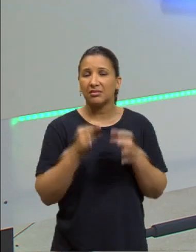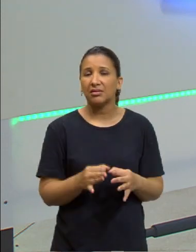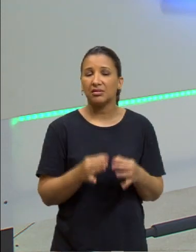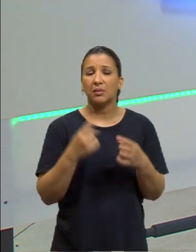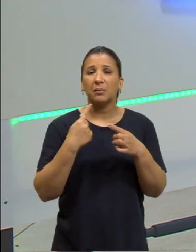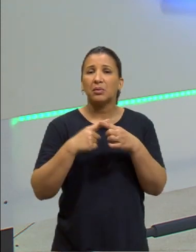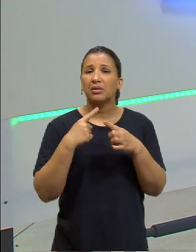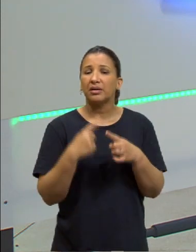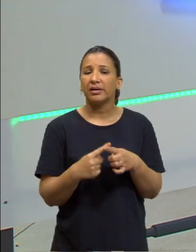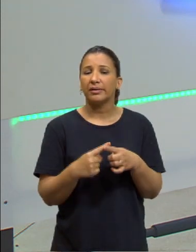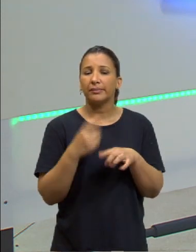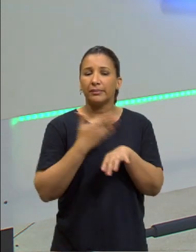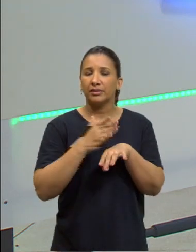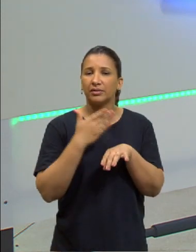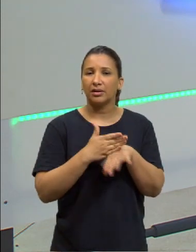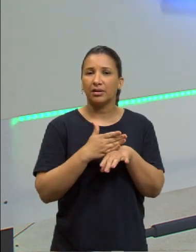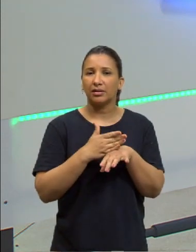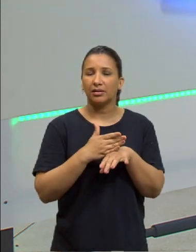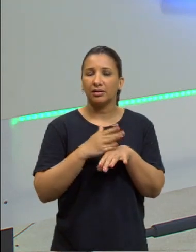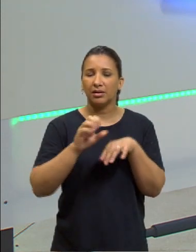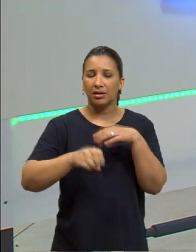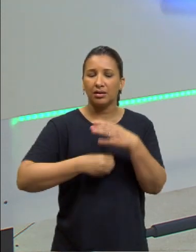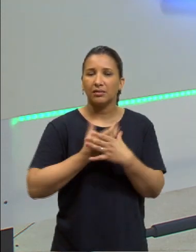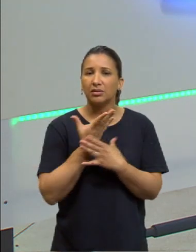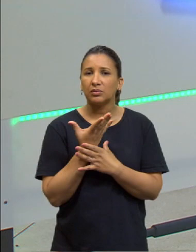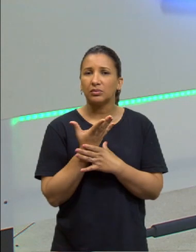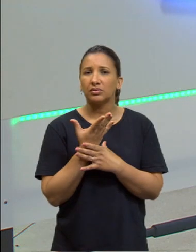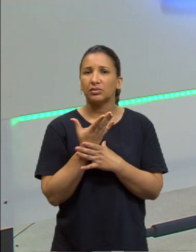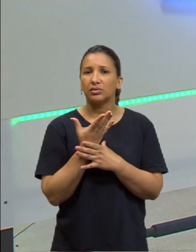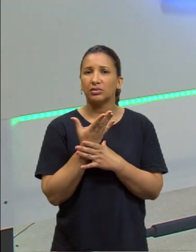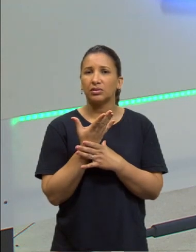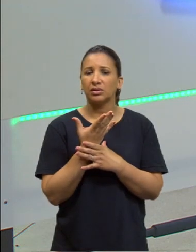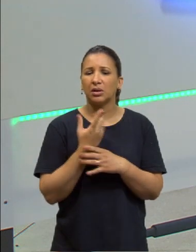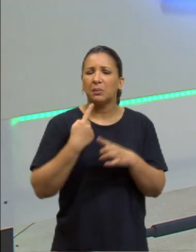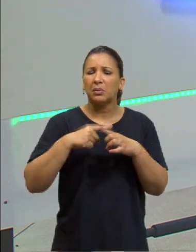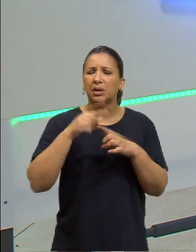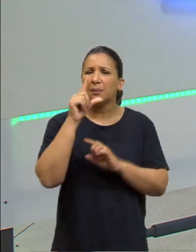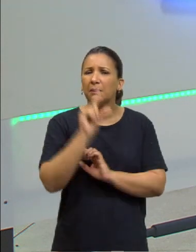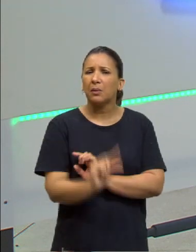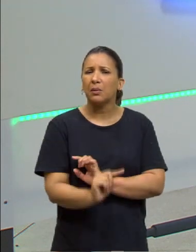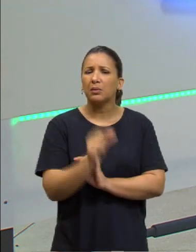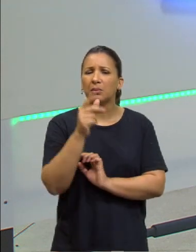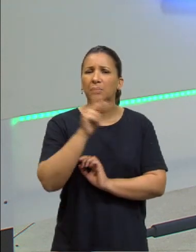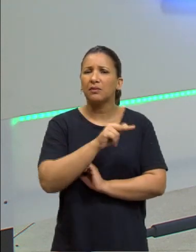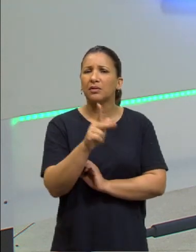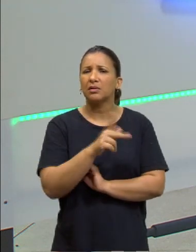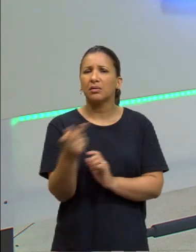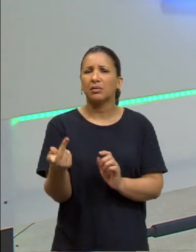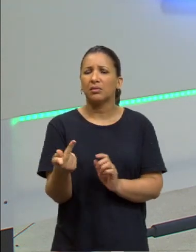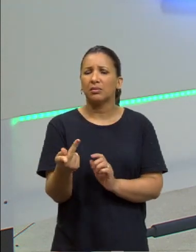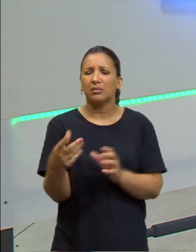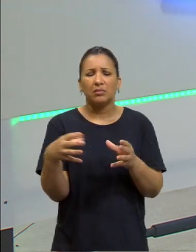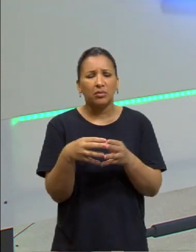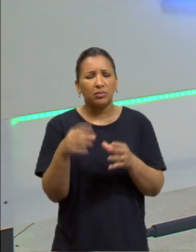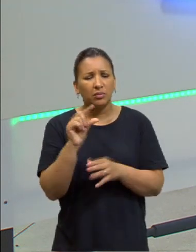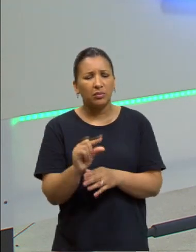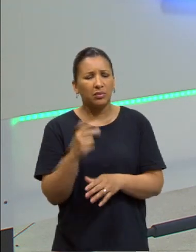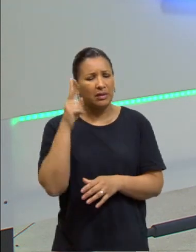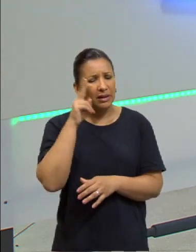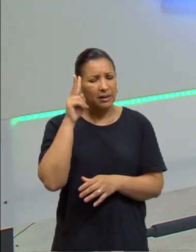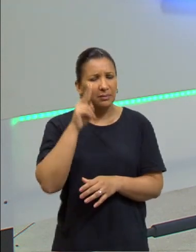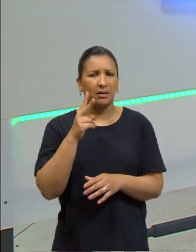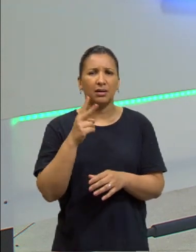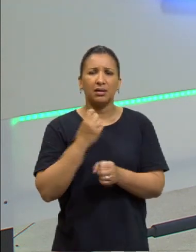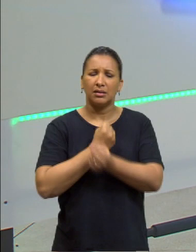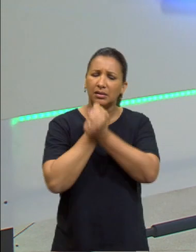para eles praticar as virtudes. Mas e por que somente poucos, professor? Estão lembrados lá, você tem período de escravidão, aula de